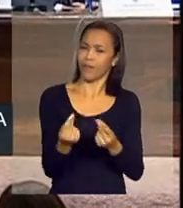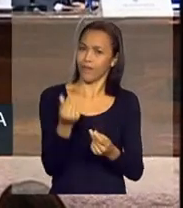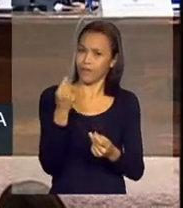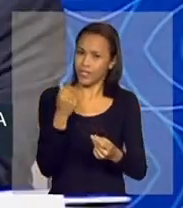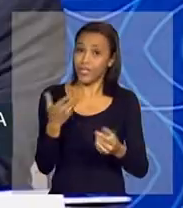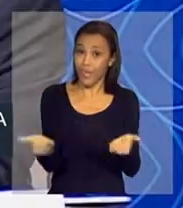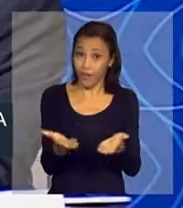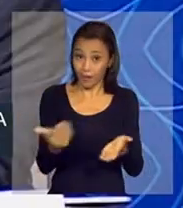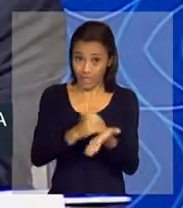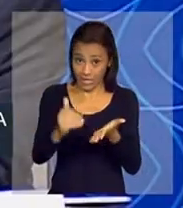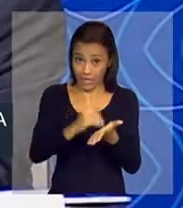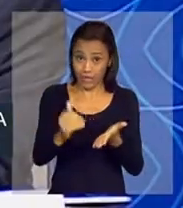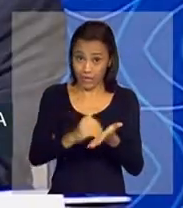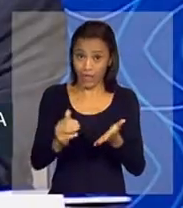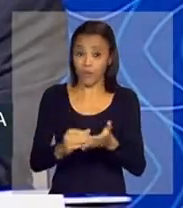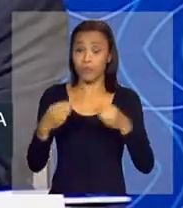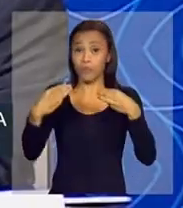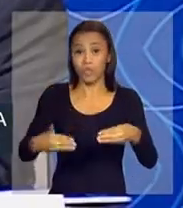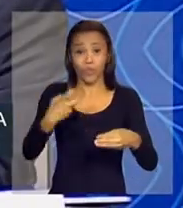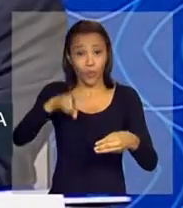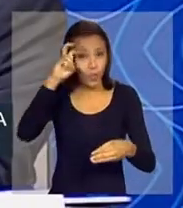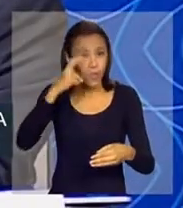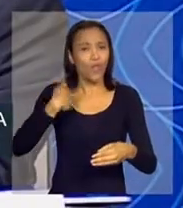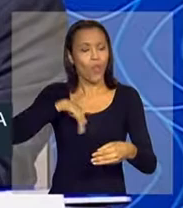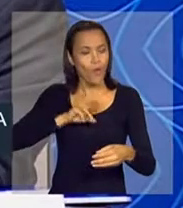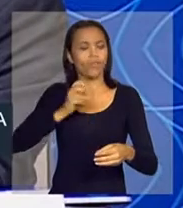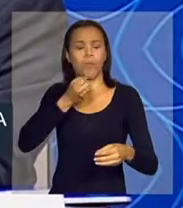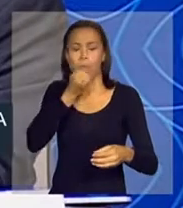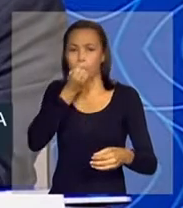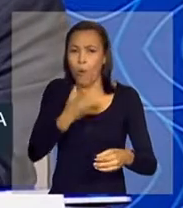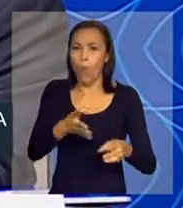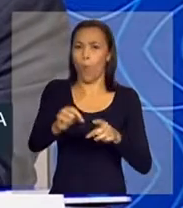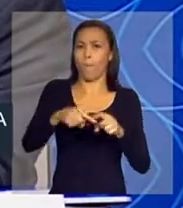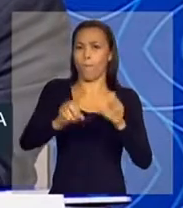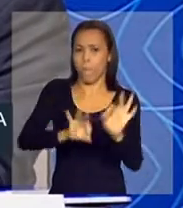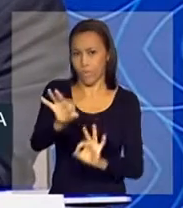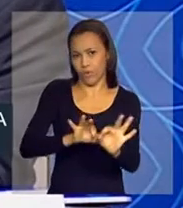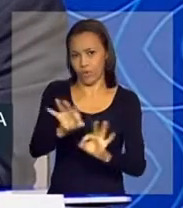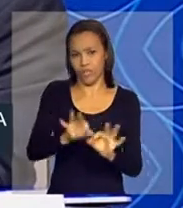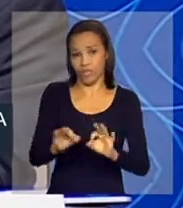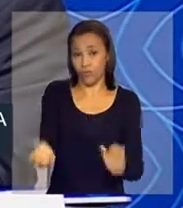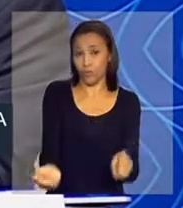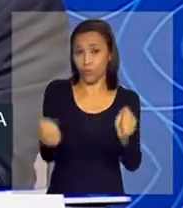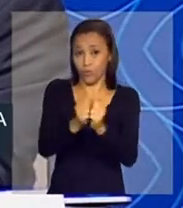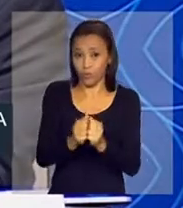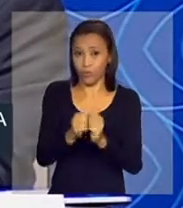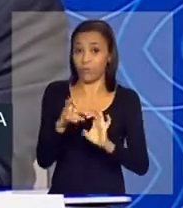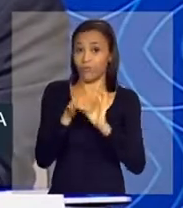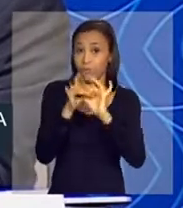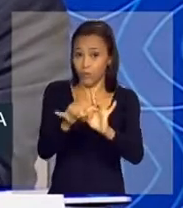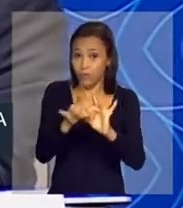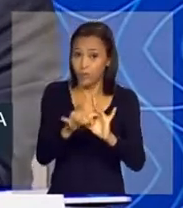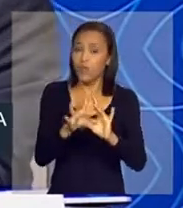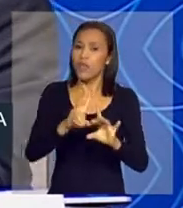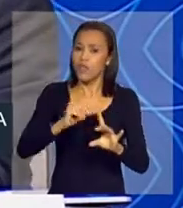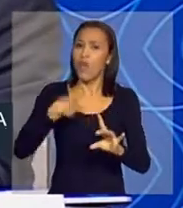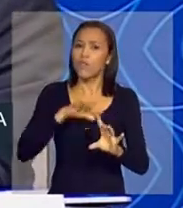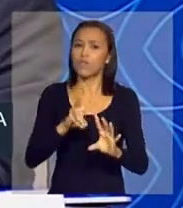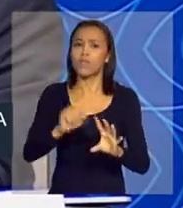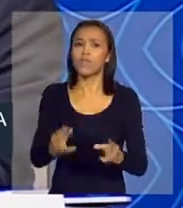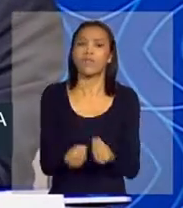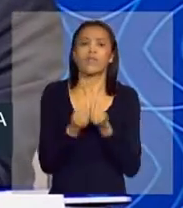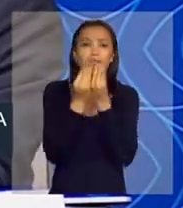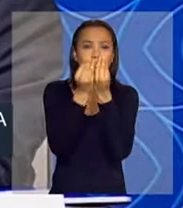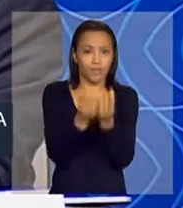Ministério da Cultura. Tenho certeza que nós vamos fazer um belo programa em conjunto e vamos entregar, fazer parte da